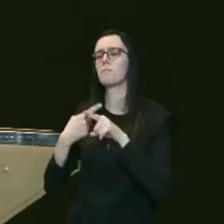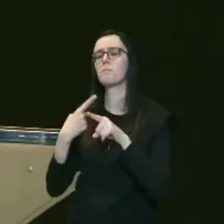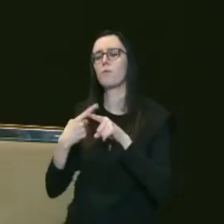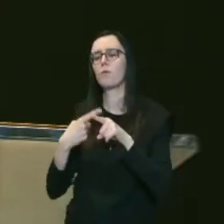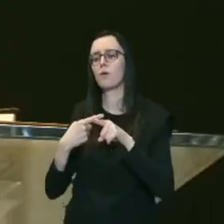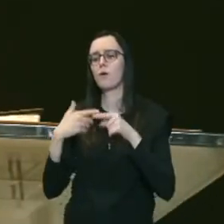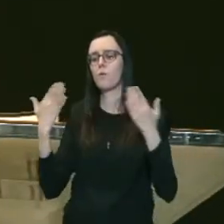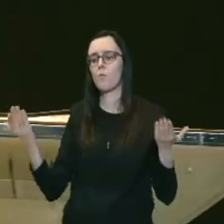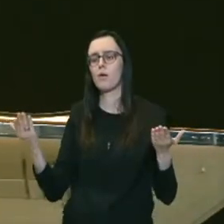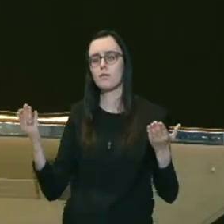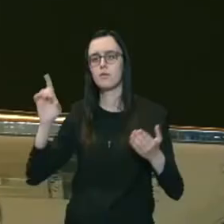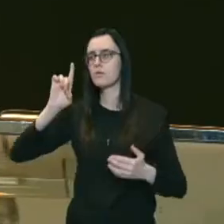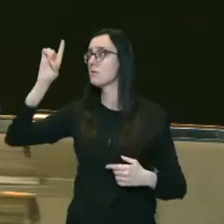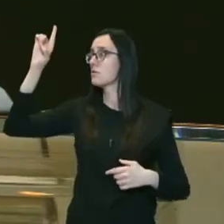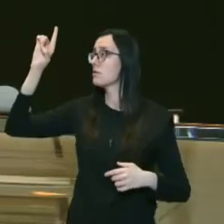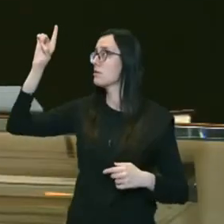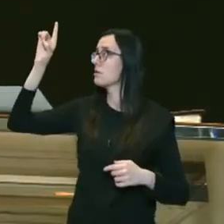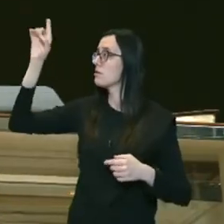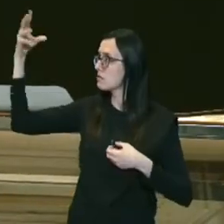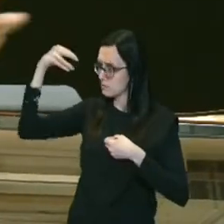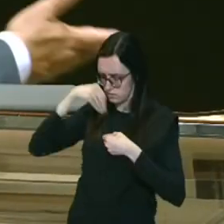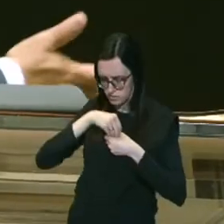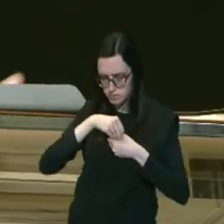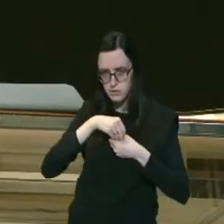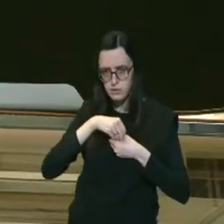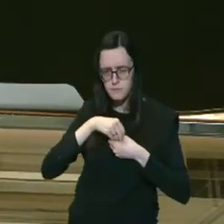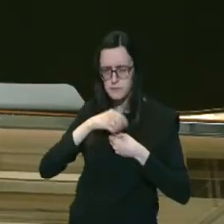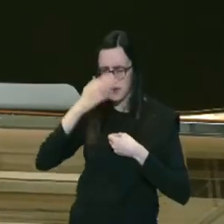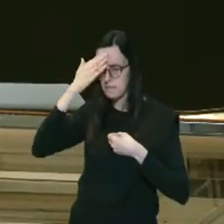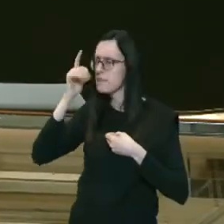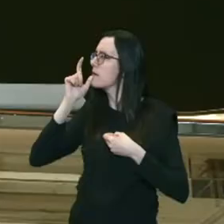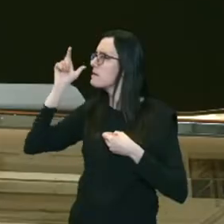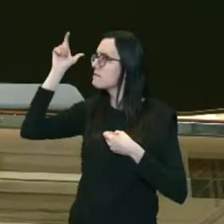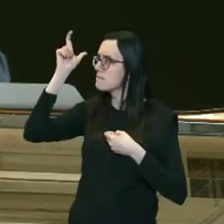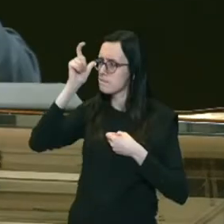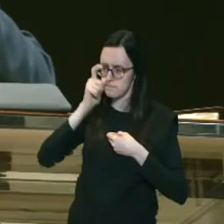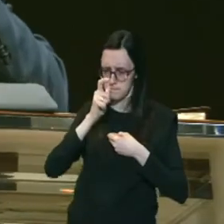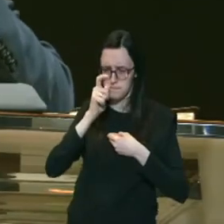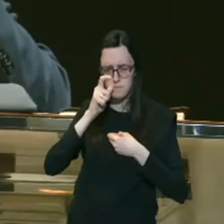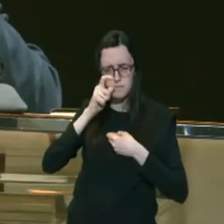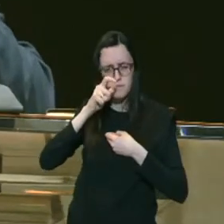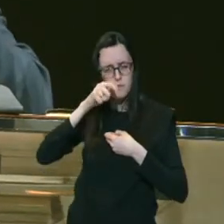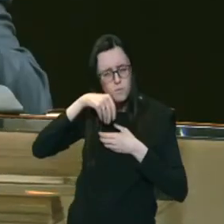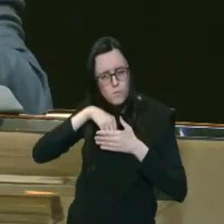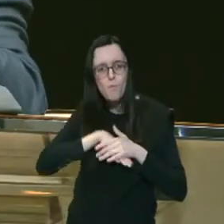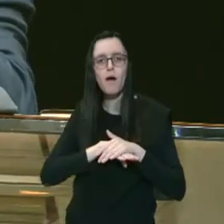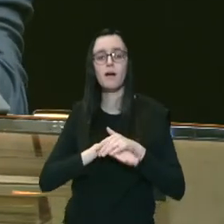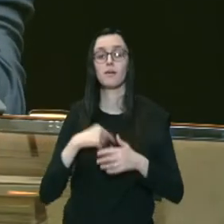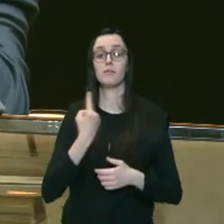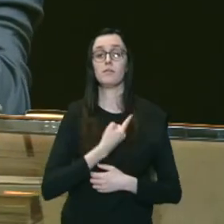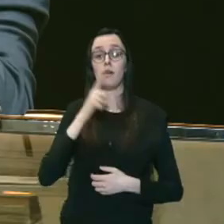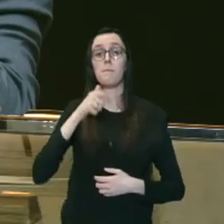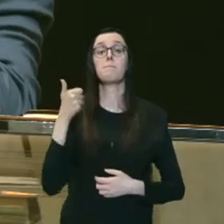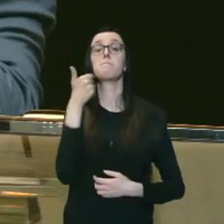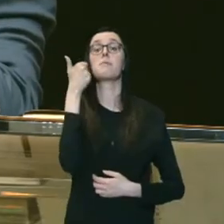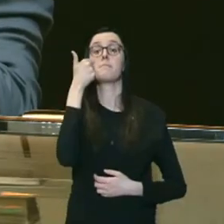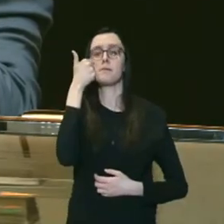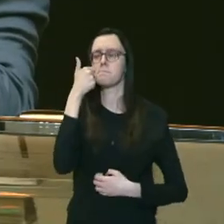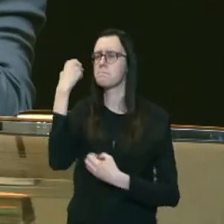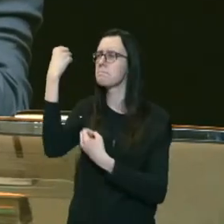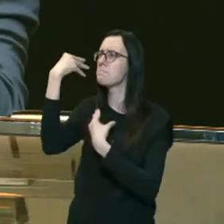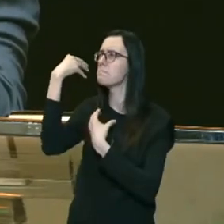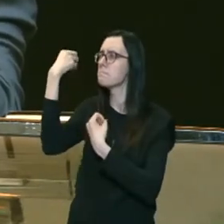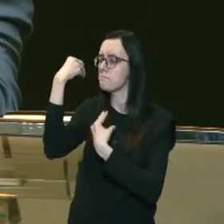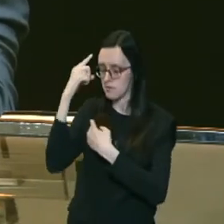o Senhor coloca uma palavra no meu coração no nosso coração que ministramos aqui nós somos os primeiros a ser ministrados